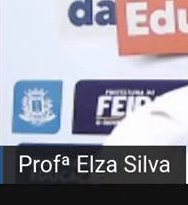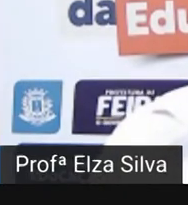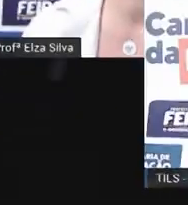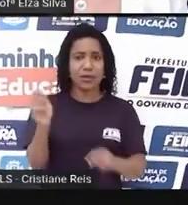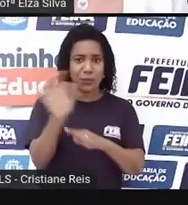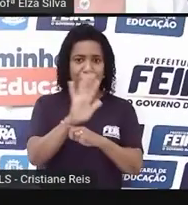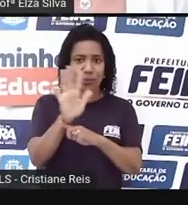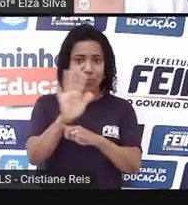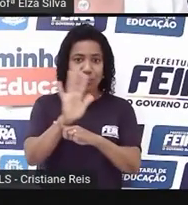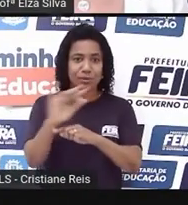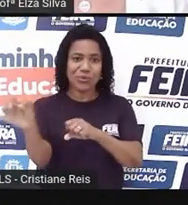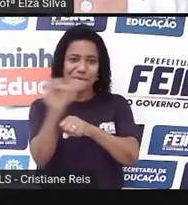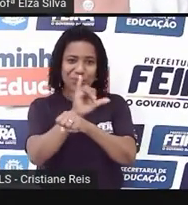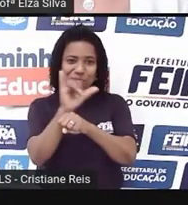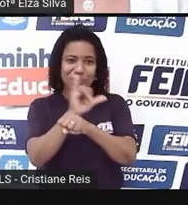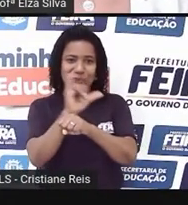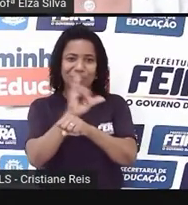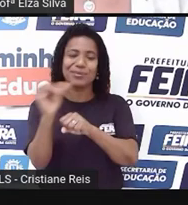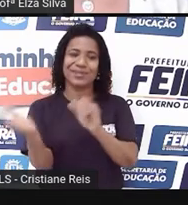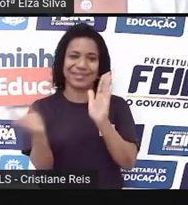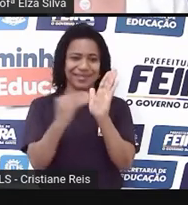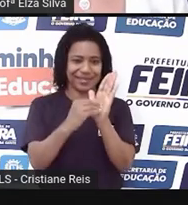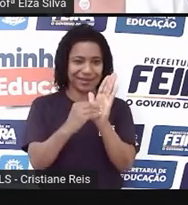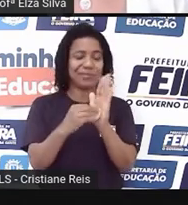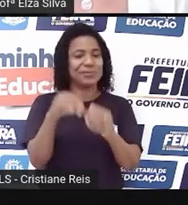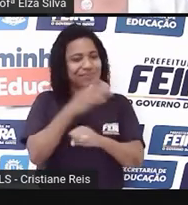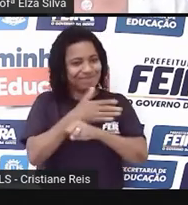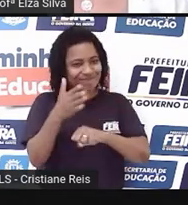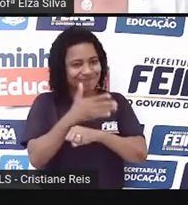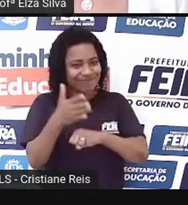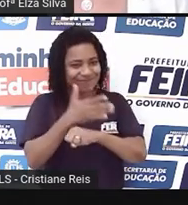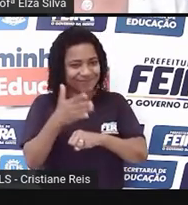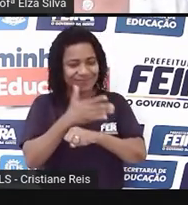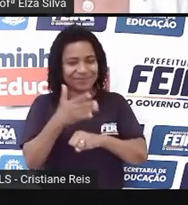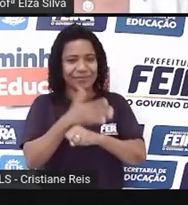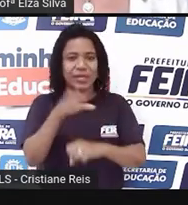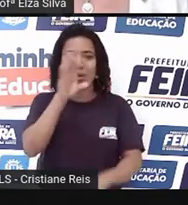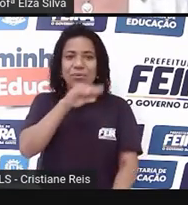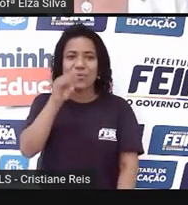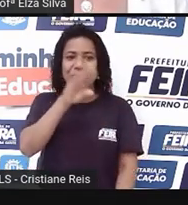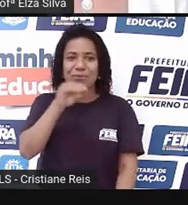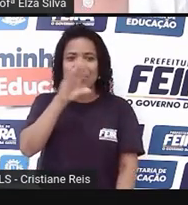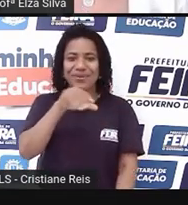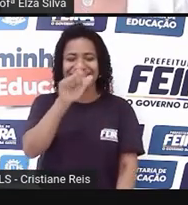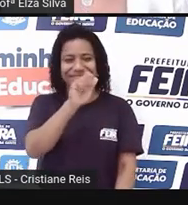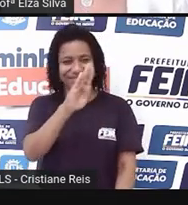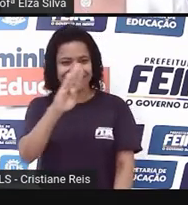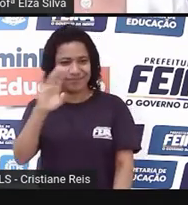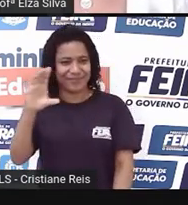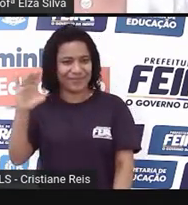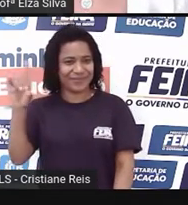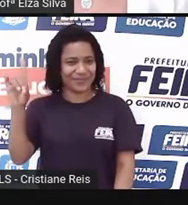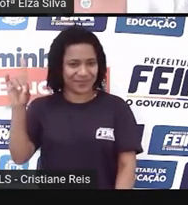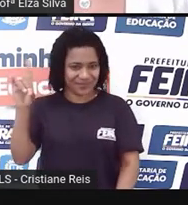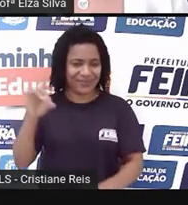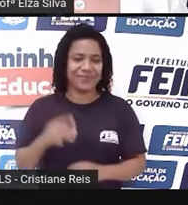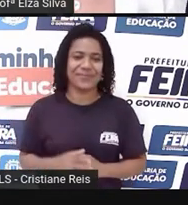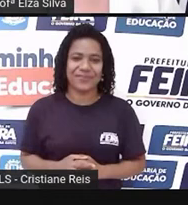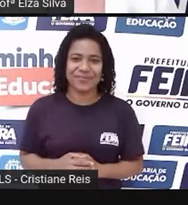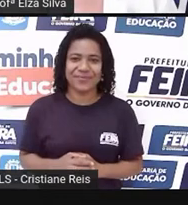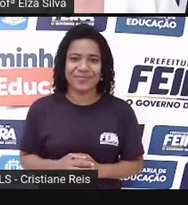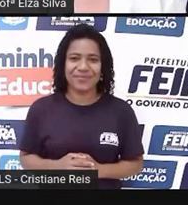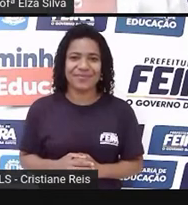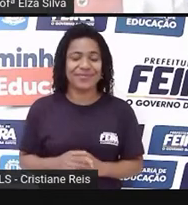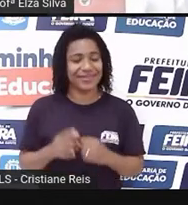YouTube para que vocês possam praticar os sons do alfabeto através dessa canção, de forma divertida. Então,